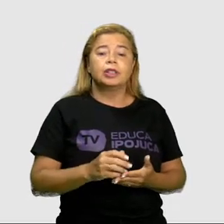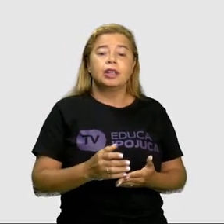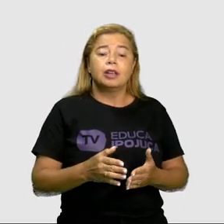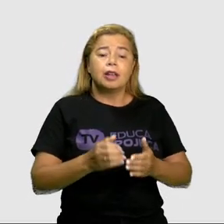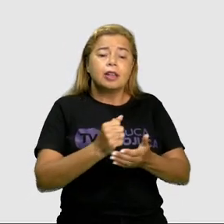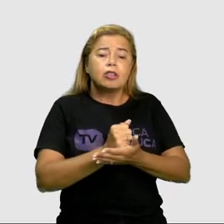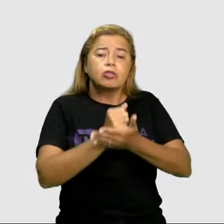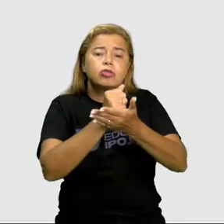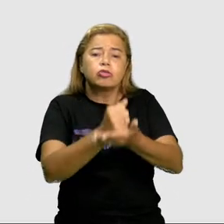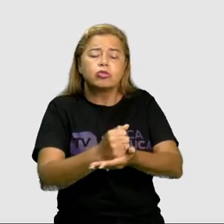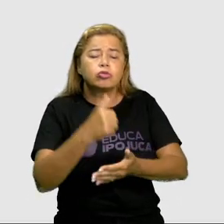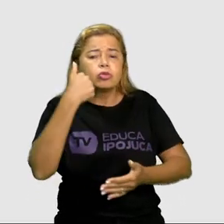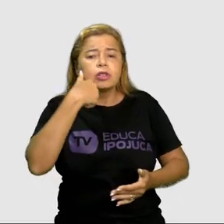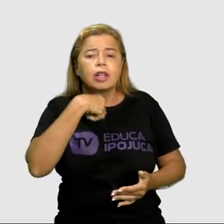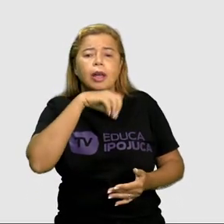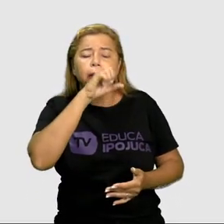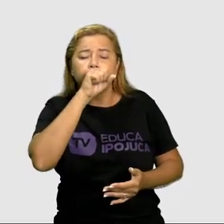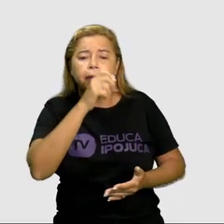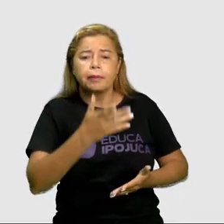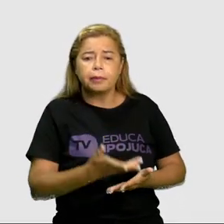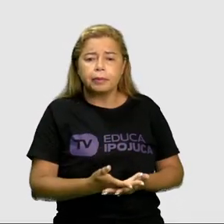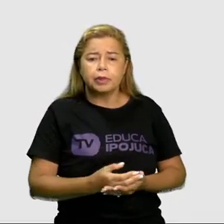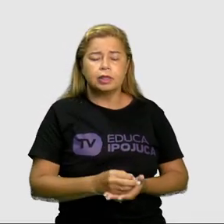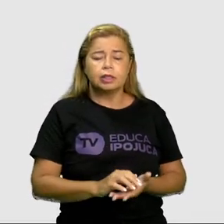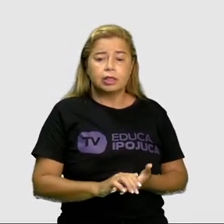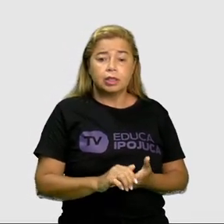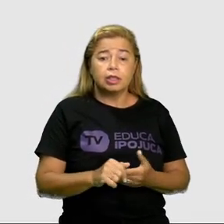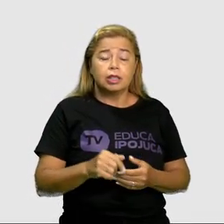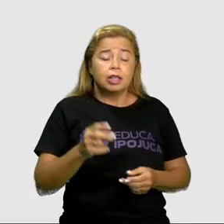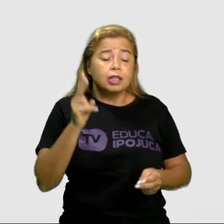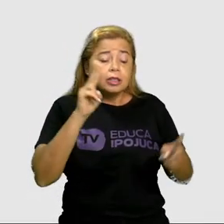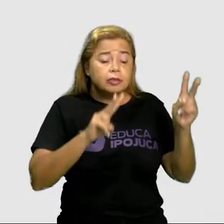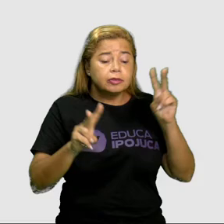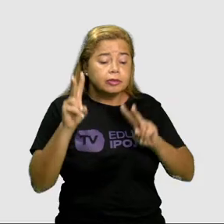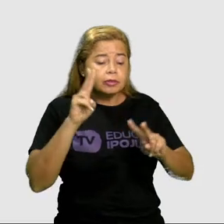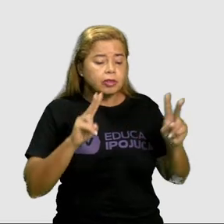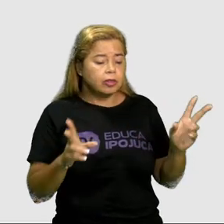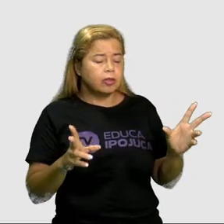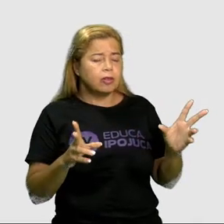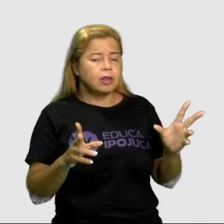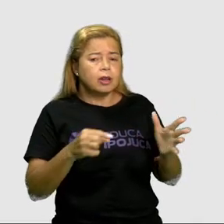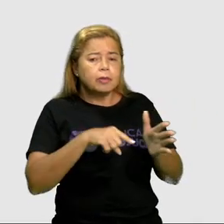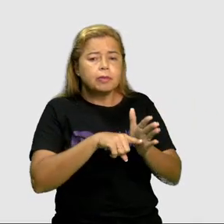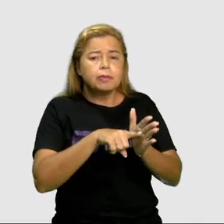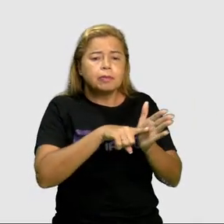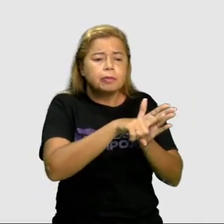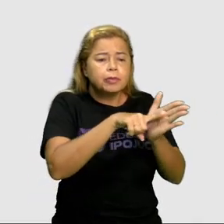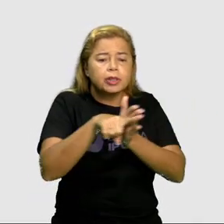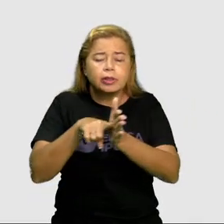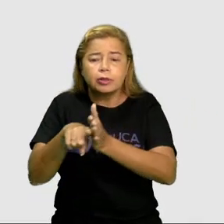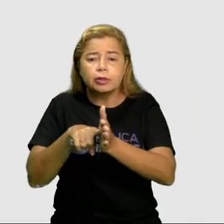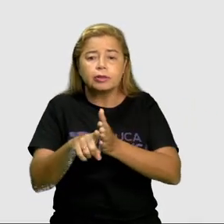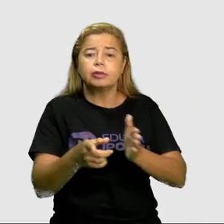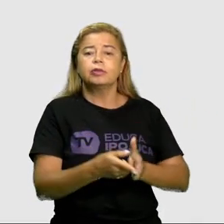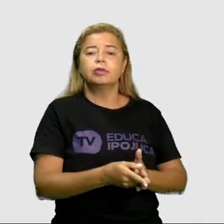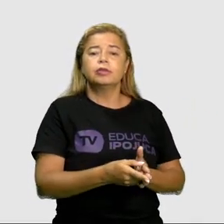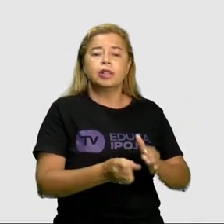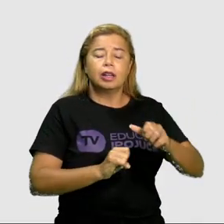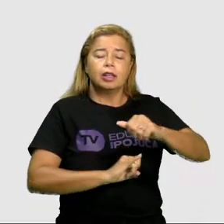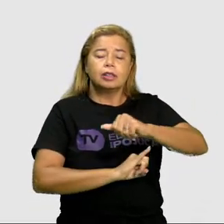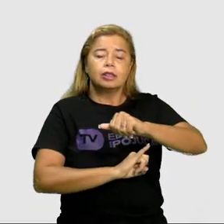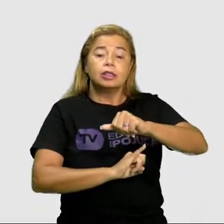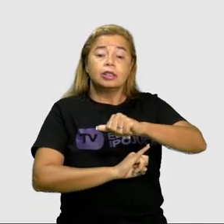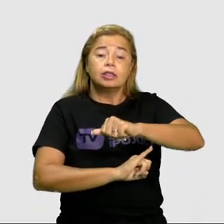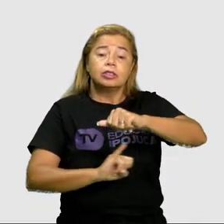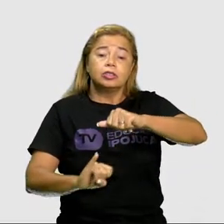responsável e procurem saber onde fica localizada as instituições públicas que a gente estudou. Hoje